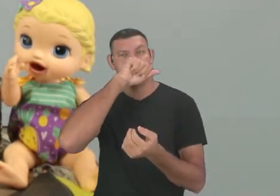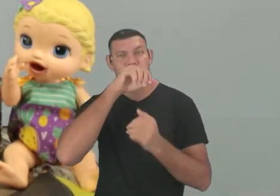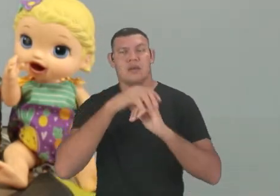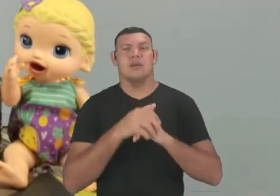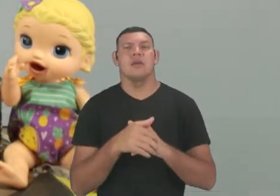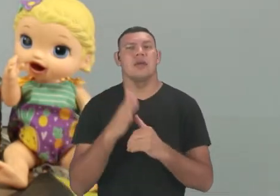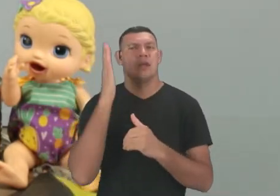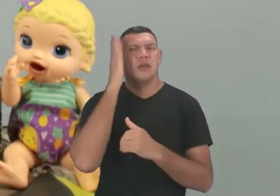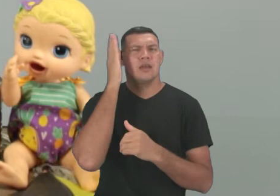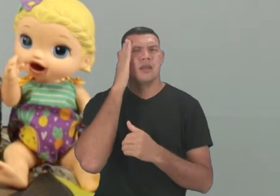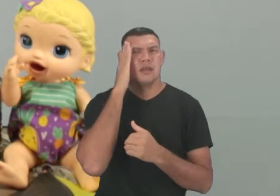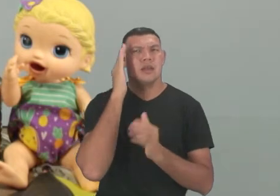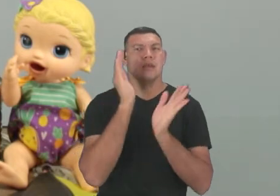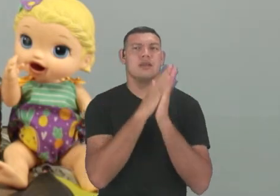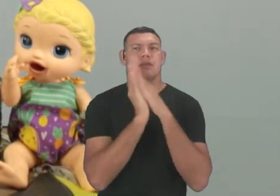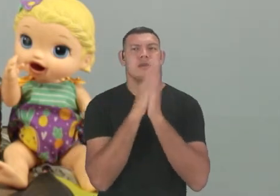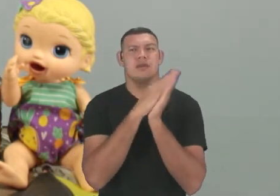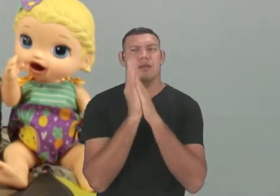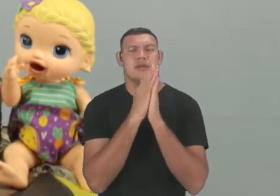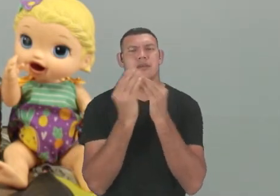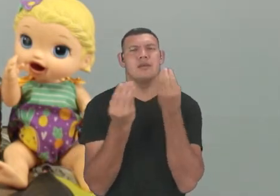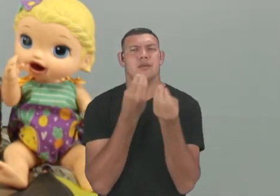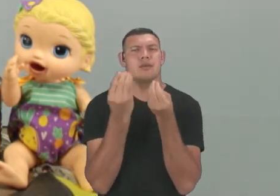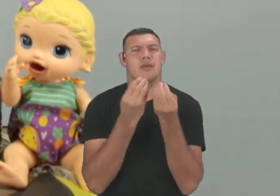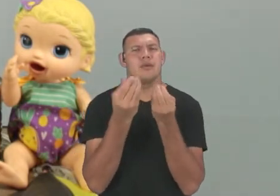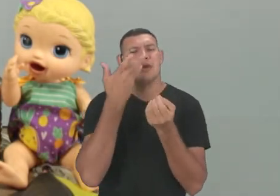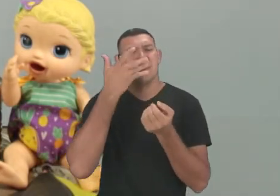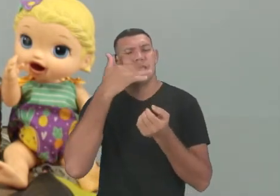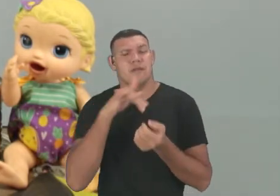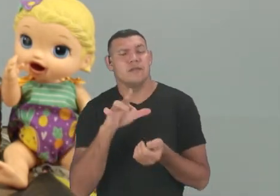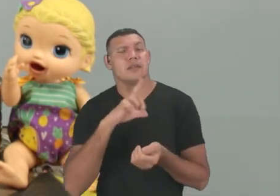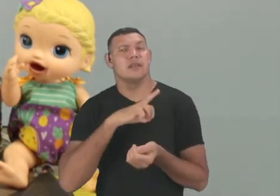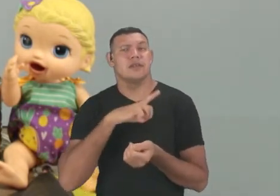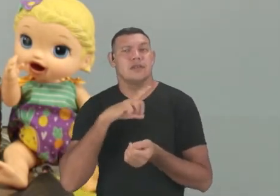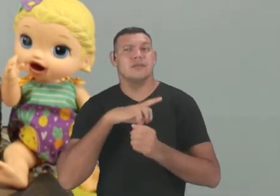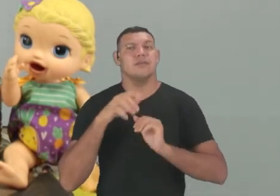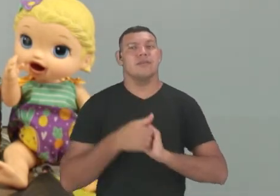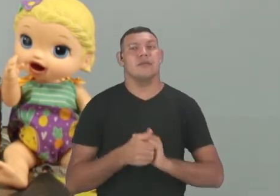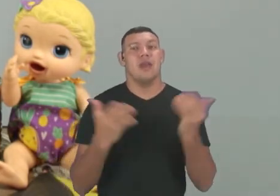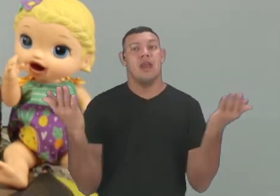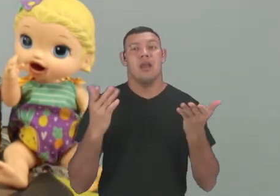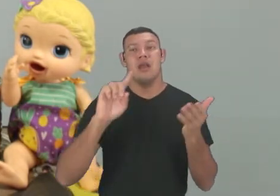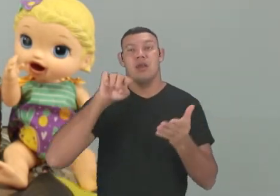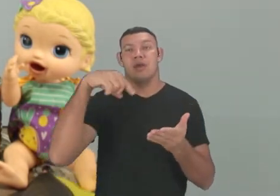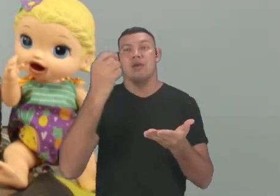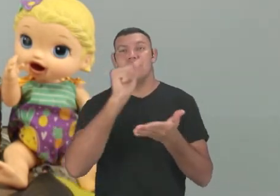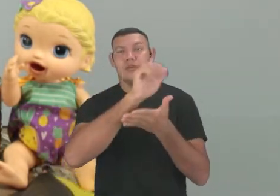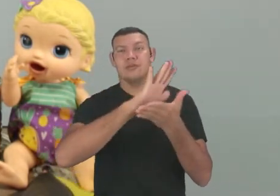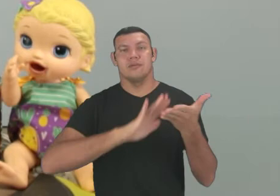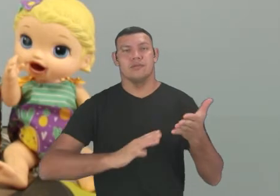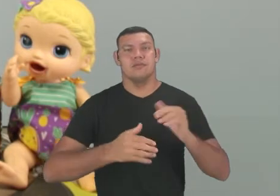como eram os brinquedos que eram utilizados na infância deles. Tudo bem? Vamos para a próxima atividade.